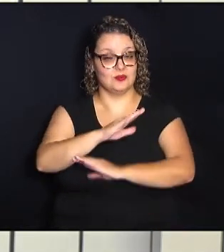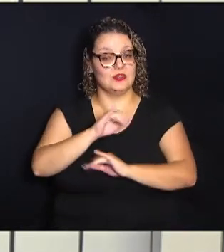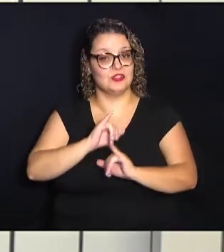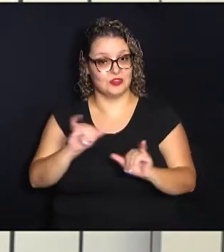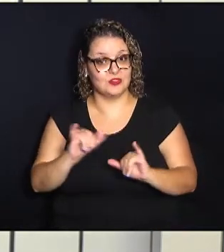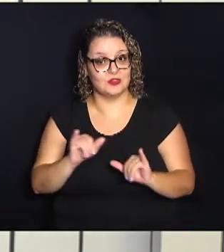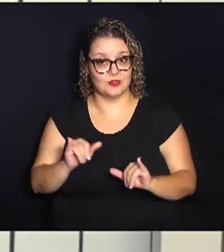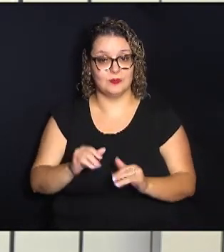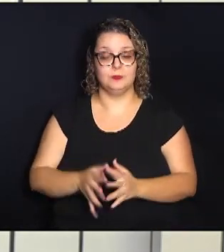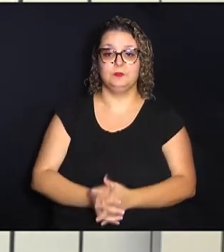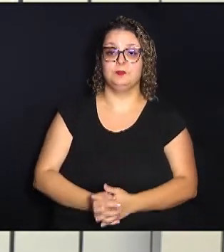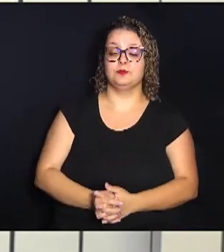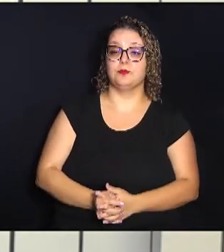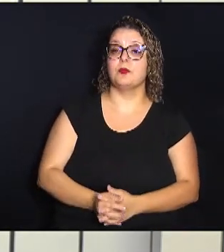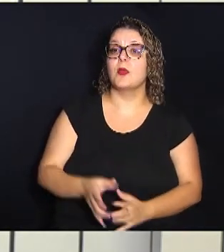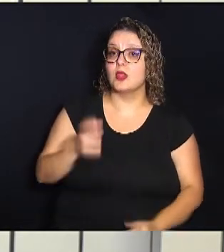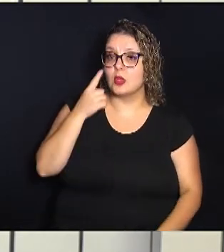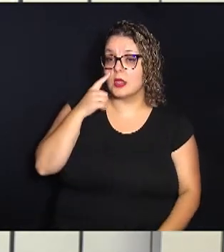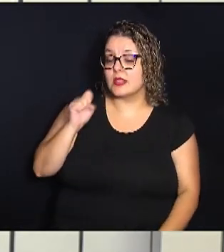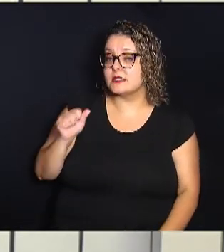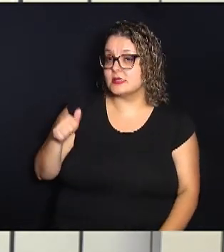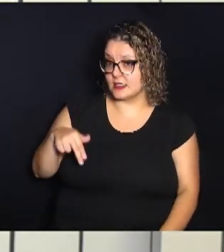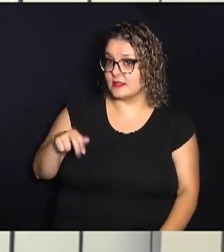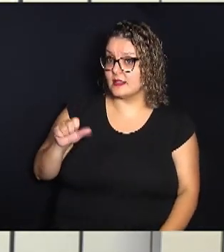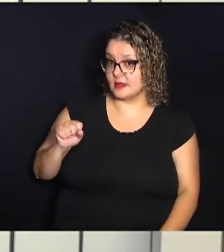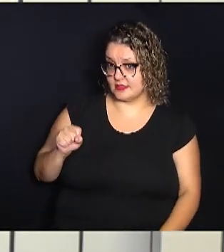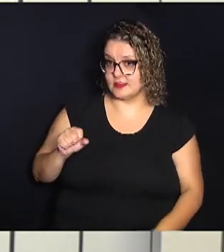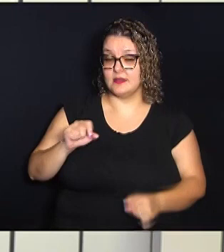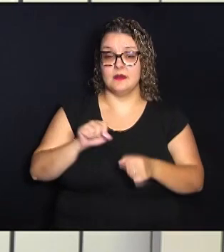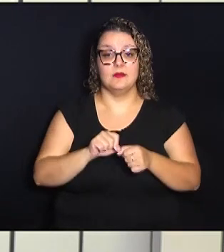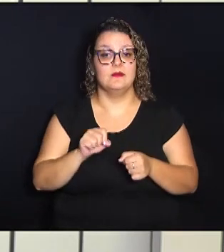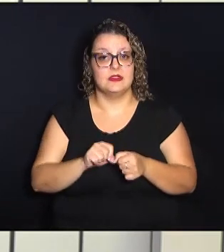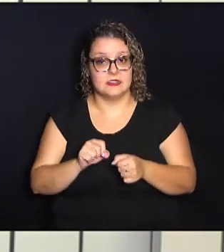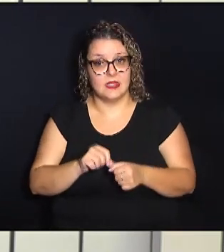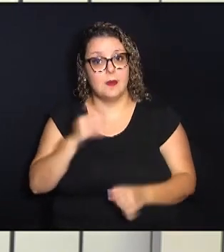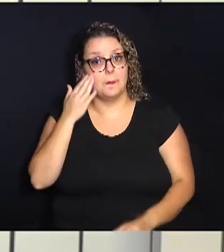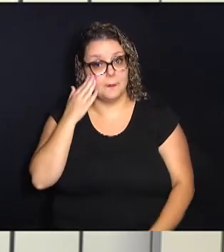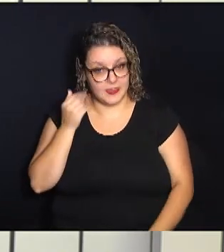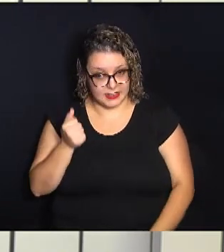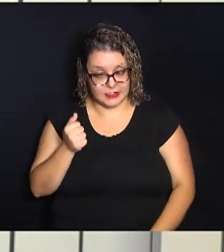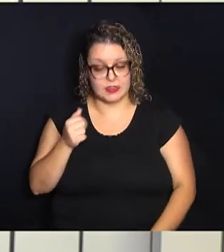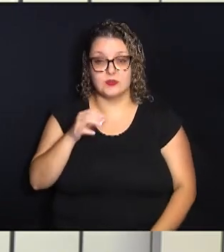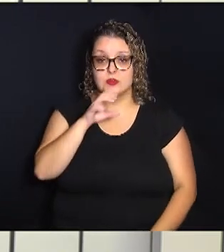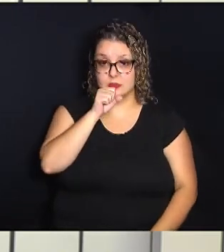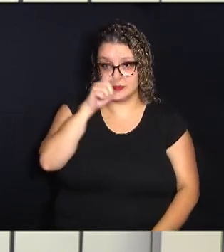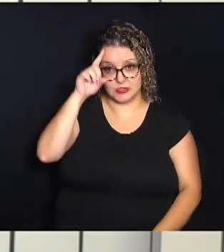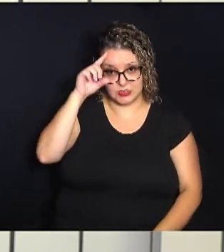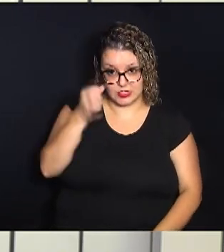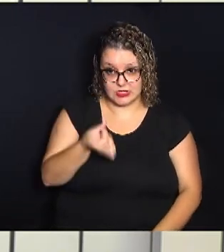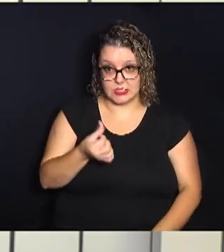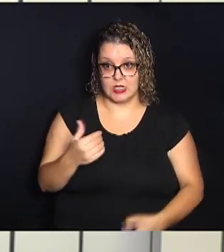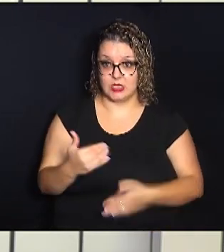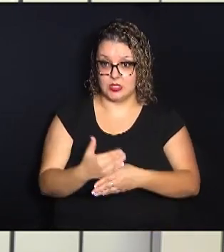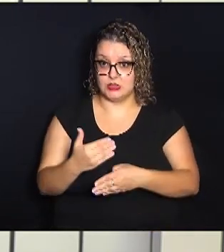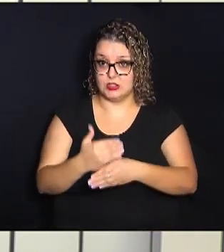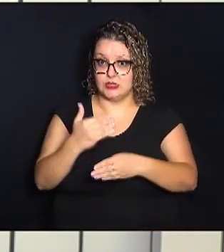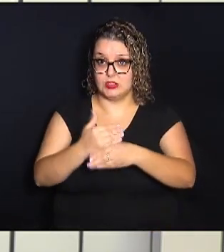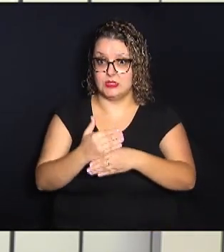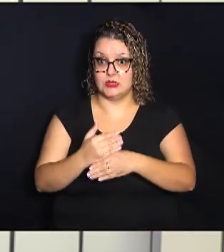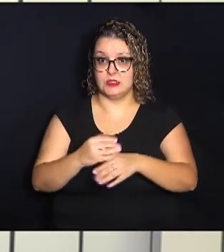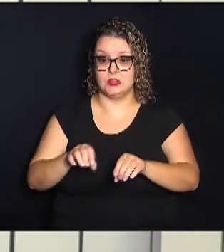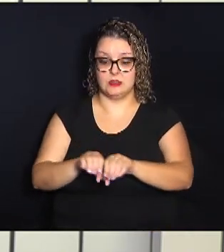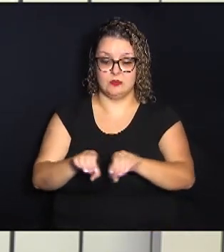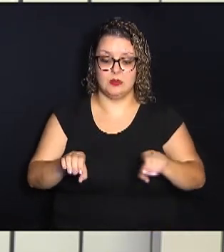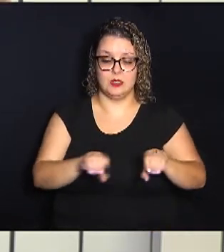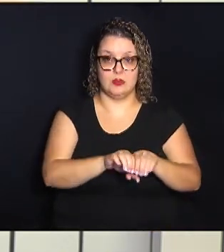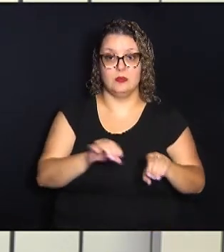Notícia. E olha só, a Sanasa vai realizar amanhã, no sábado, dia 6, obras para interligar